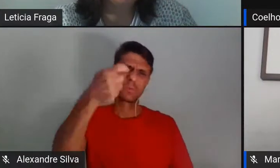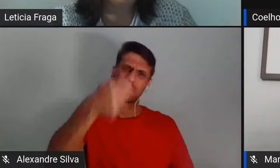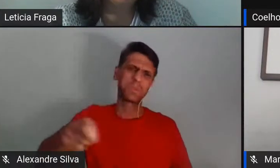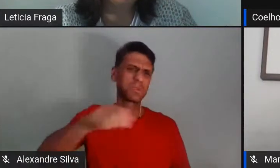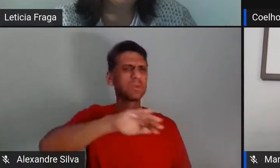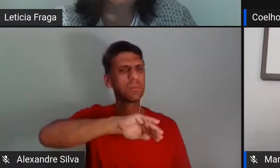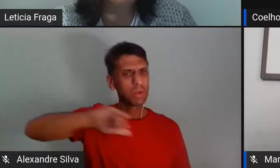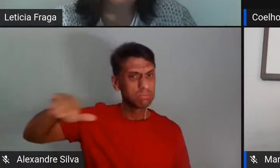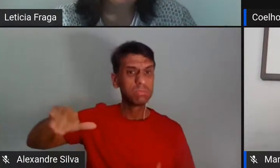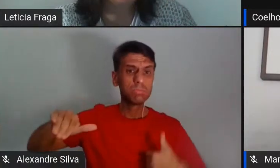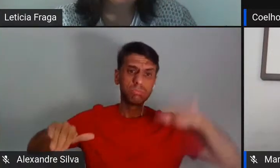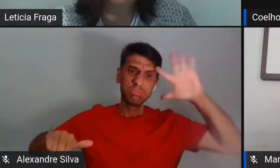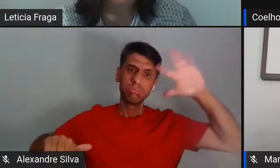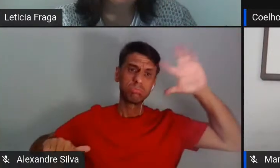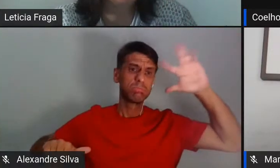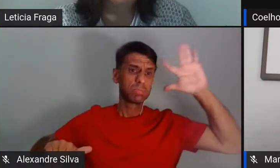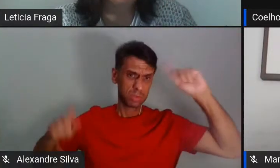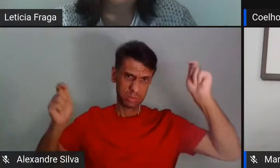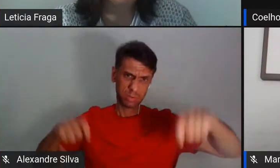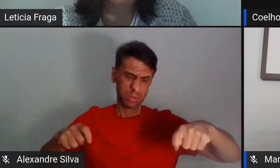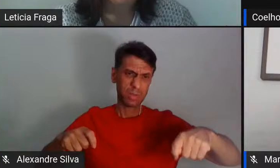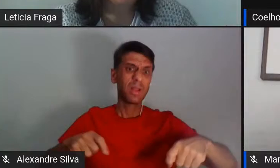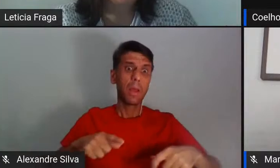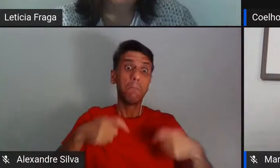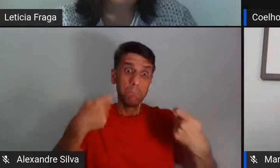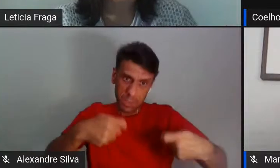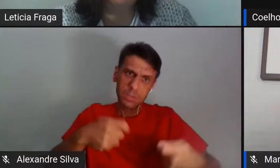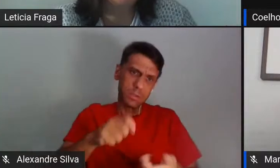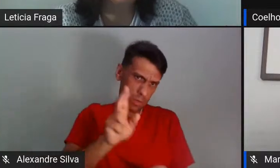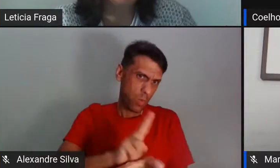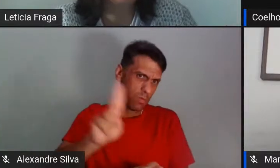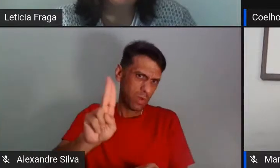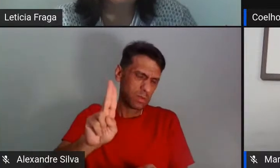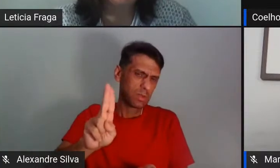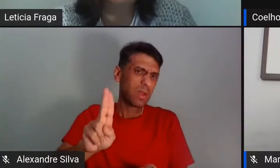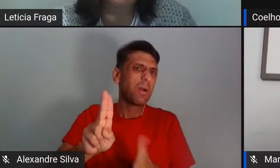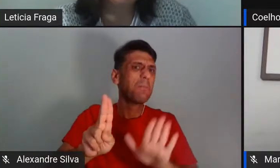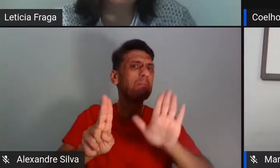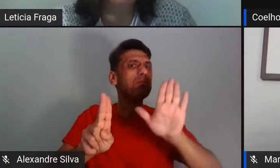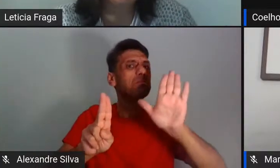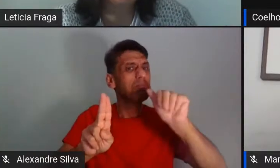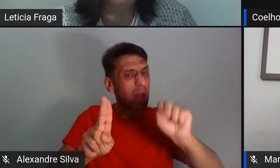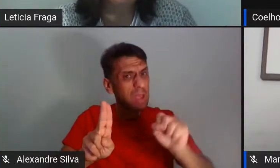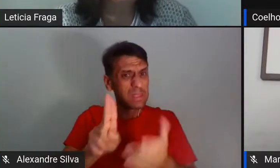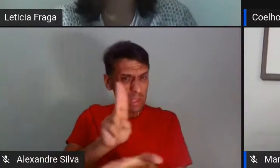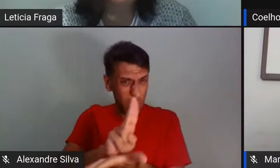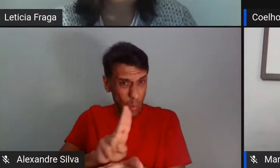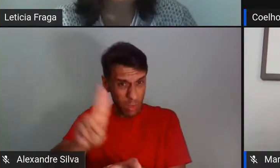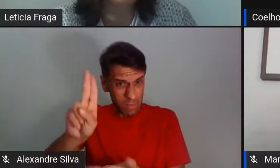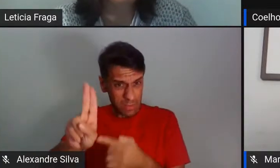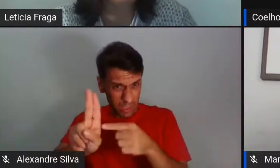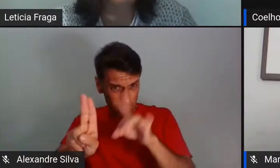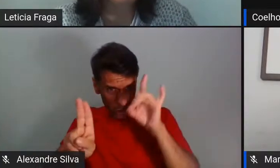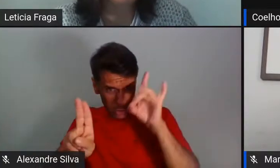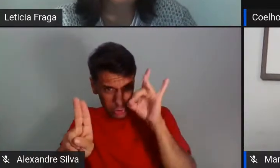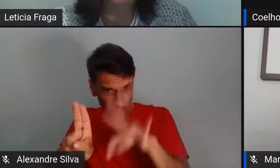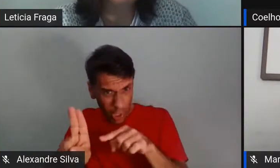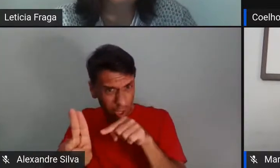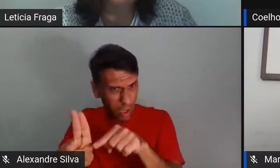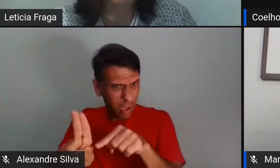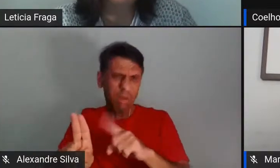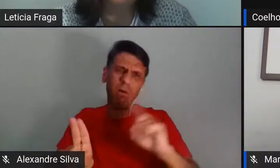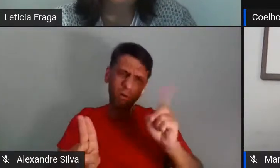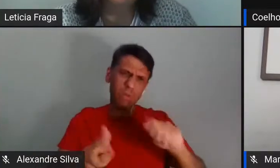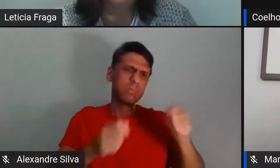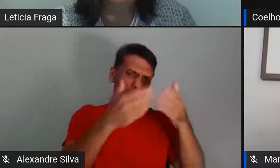pensar. Eu não estou dizendo que não se precisa da universidade, mas eu estou dizendo que a gente pode ampliar, digamos assim, ampliar